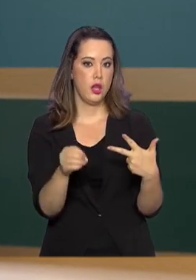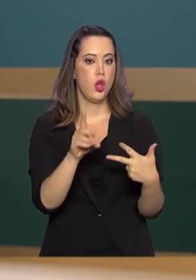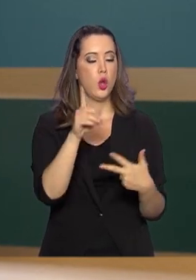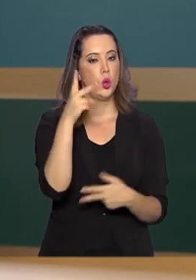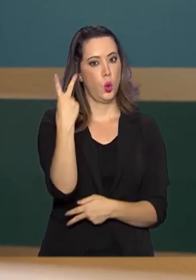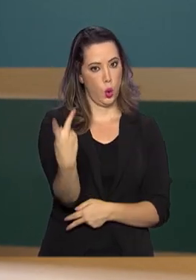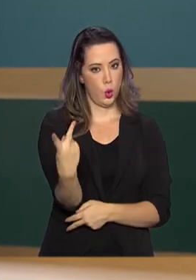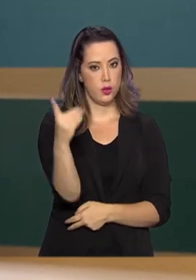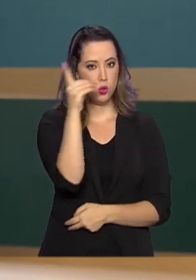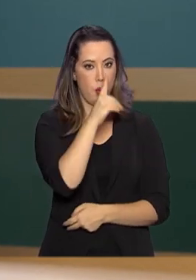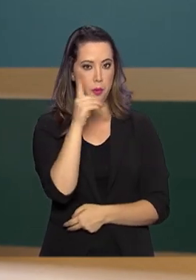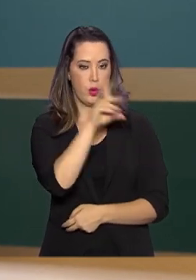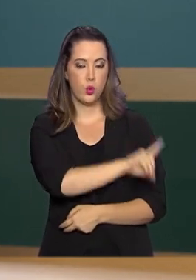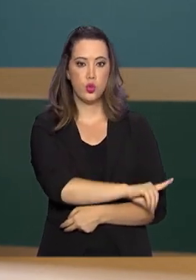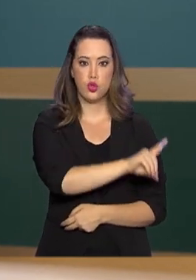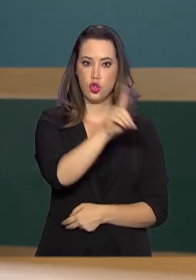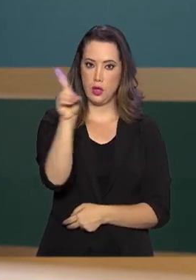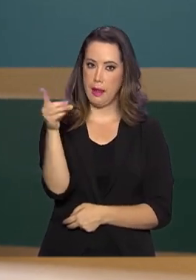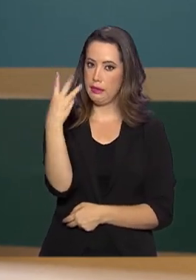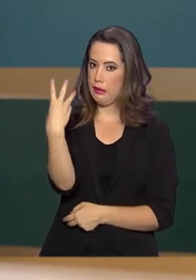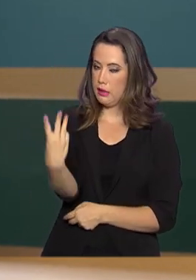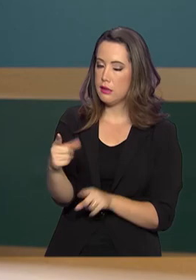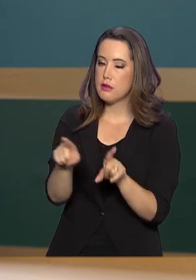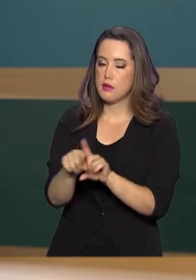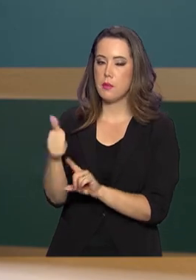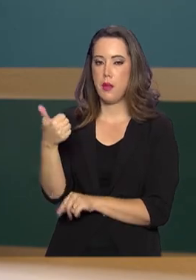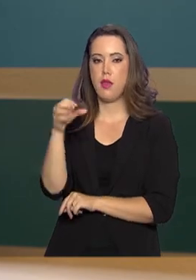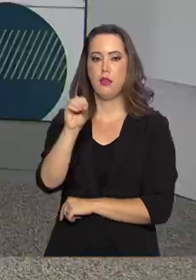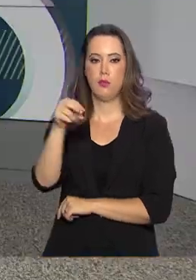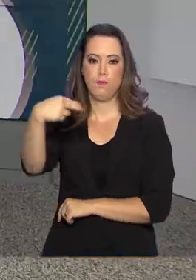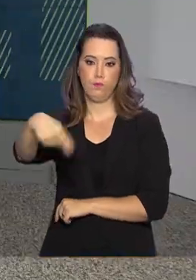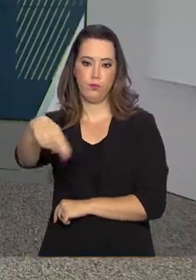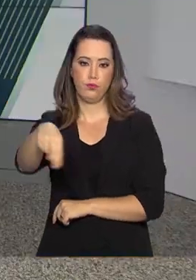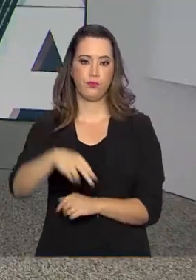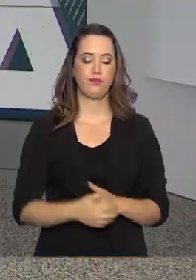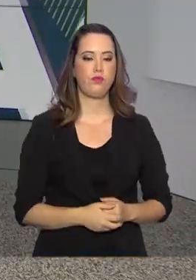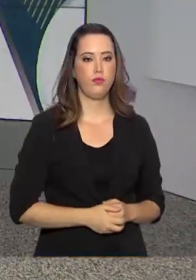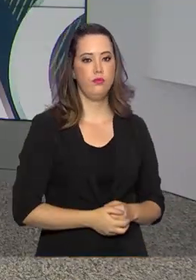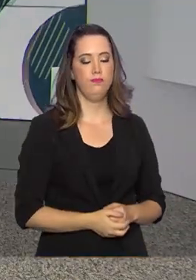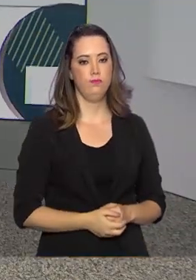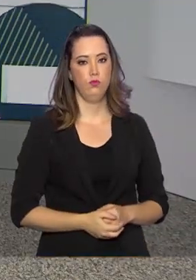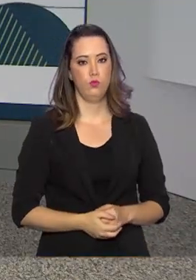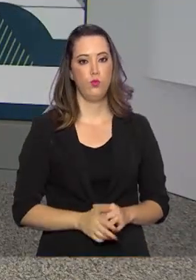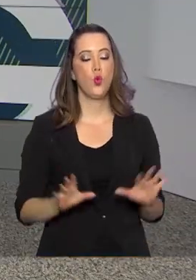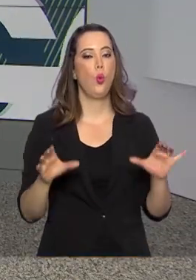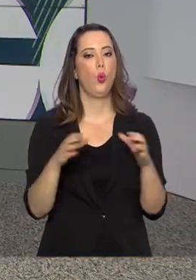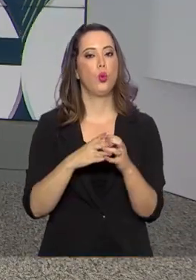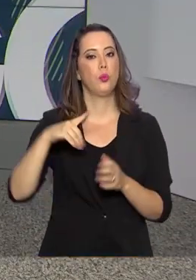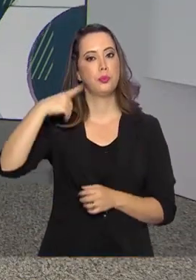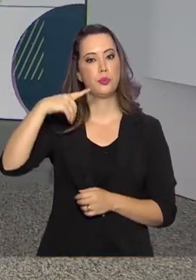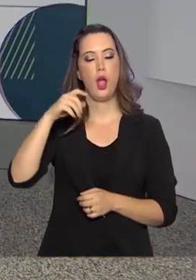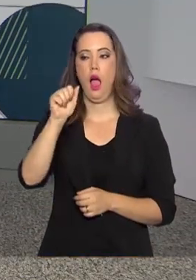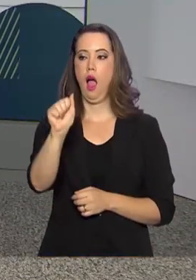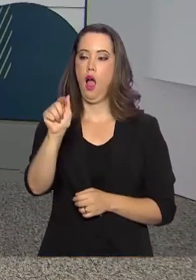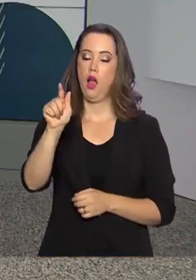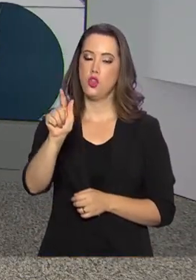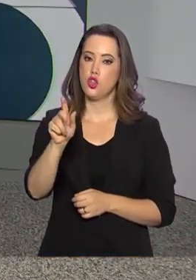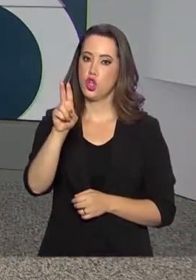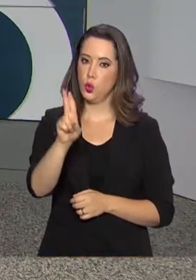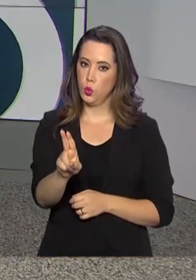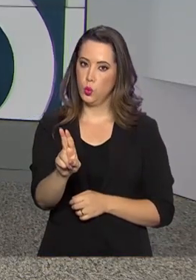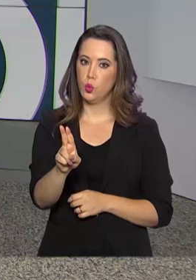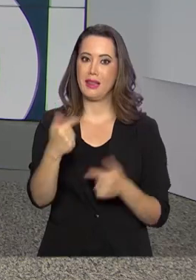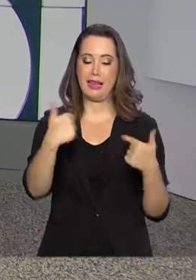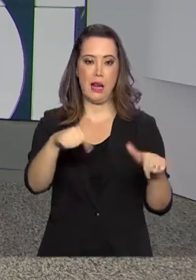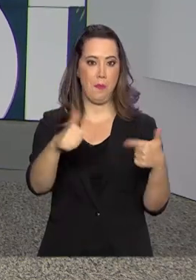dois domingos, dias 3 e 10 de novembro. E a Advocacia-Geral da União montou uma força-tarefa para